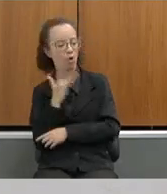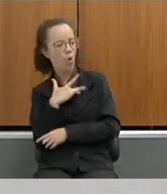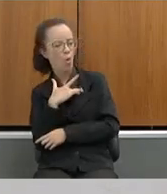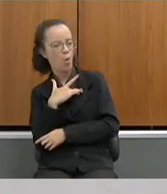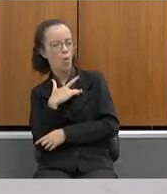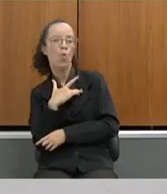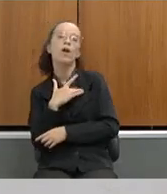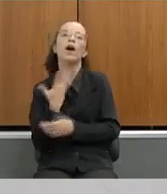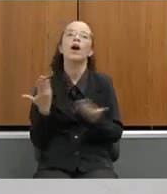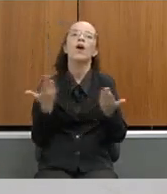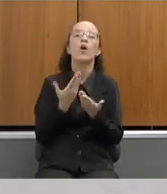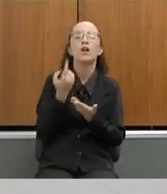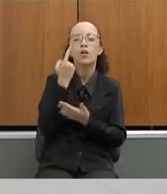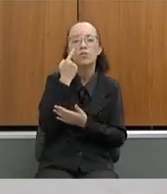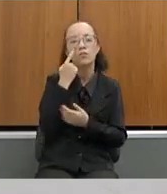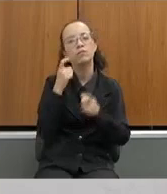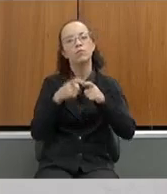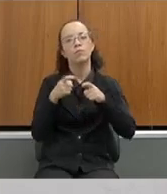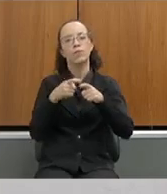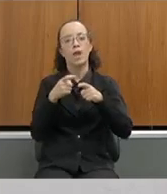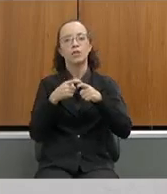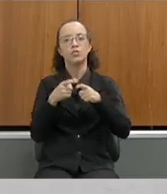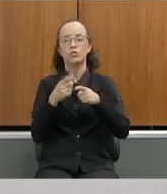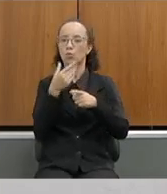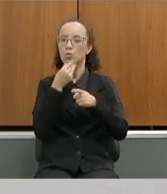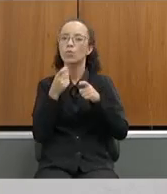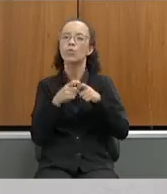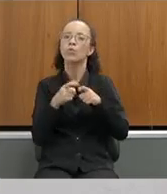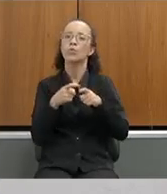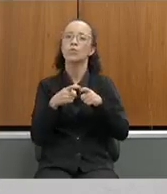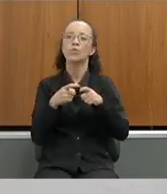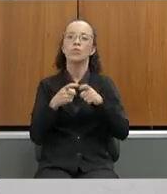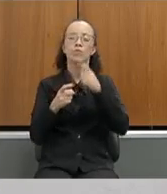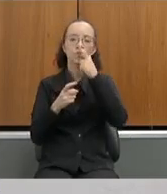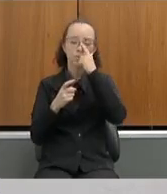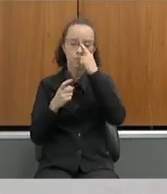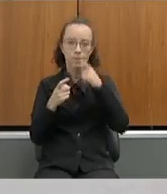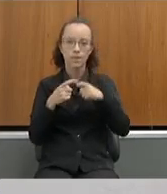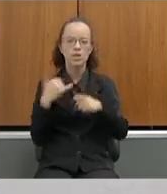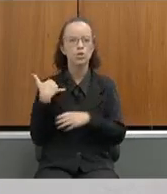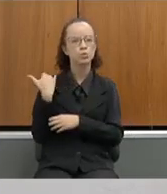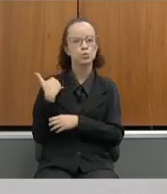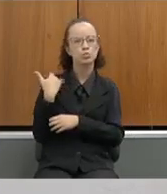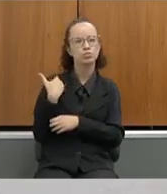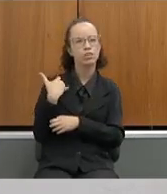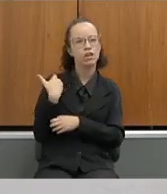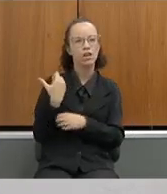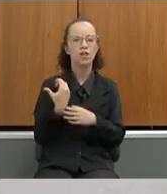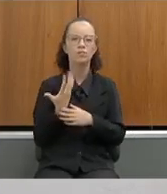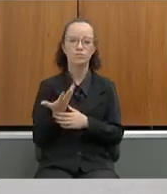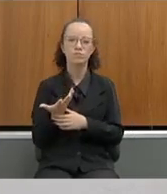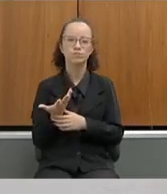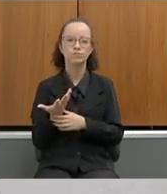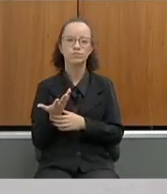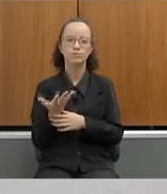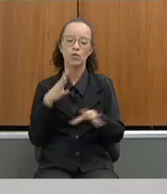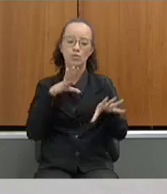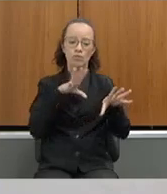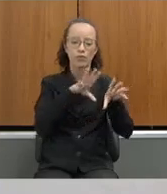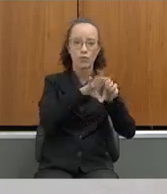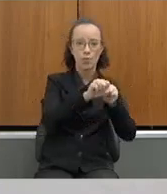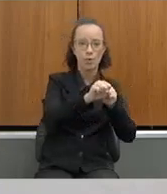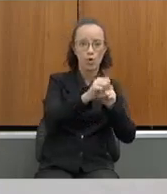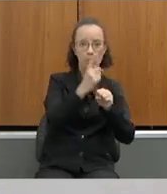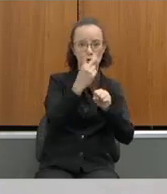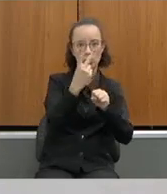mesmo, eu vi um médico, um médico com poucos anos de idade, depois formado há dois,